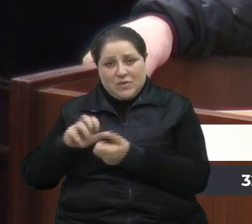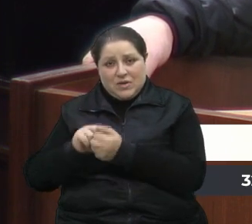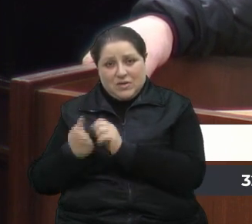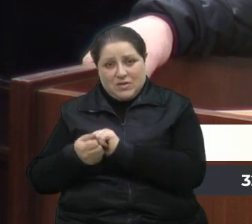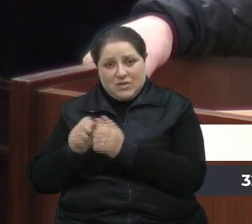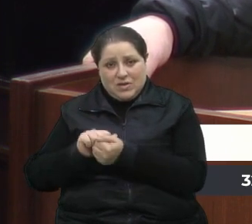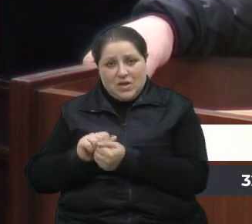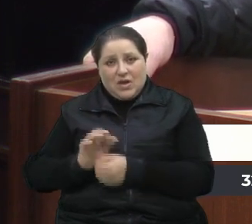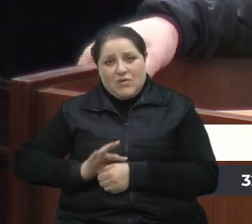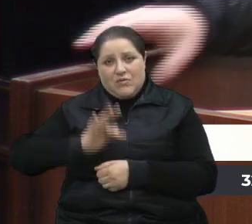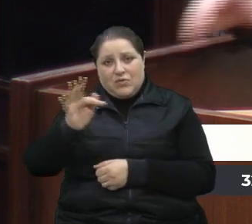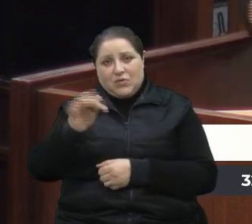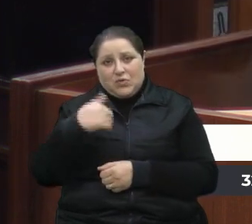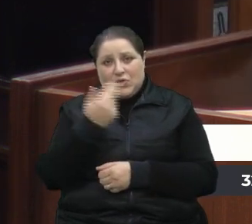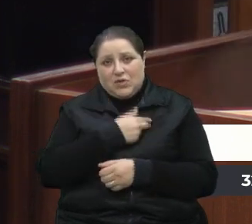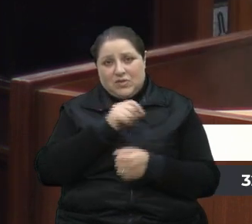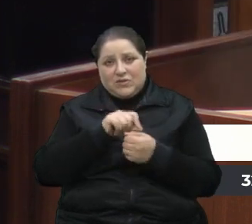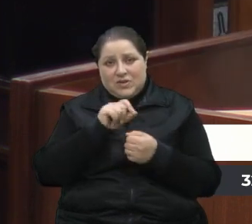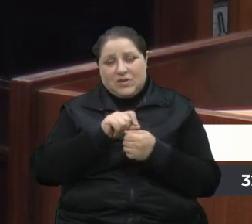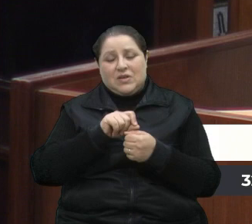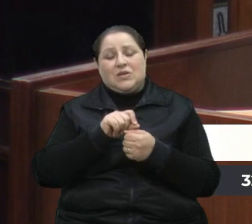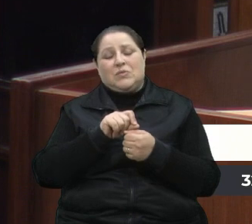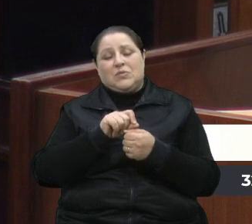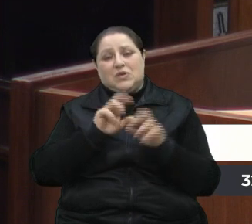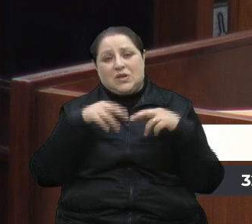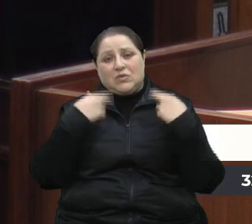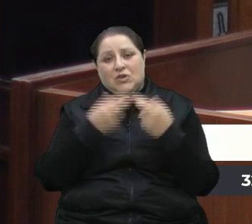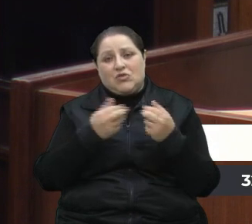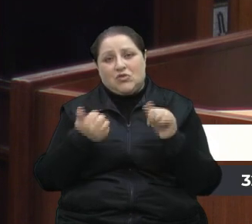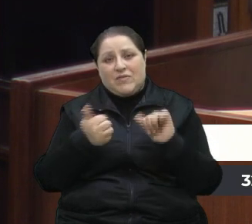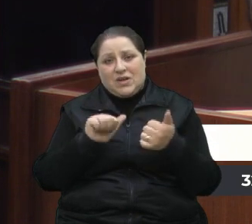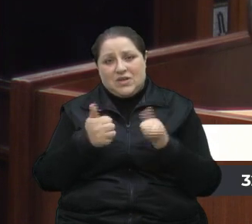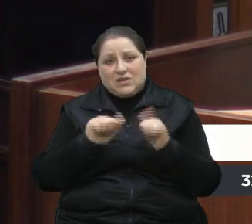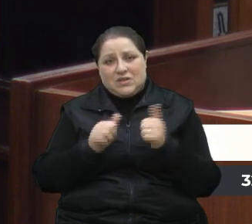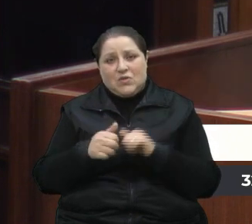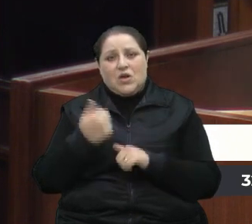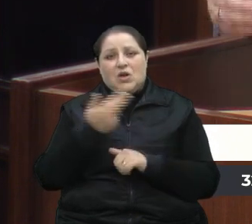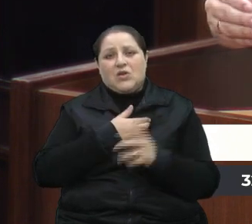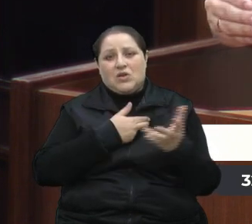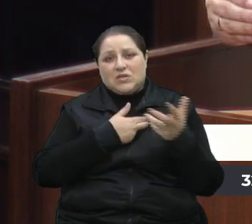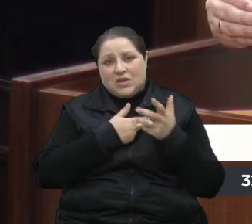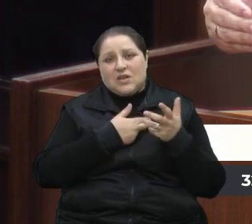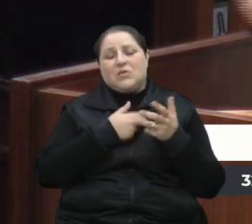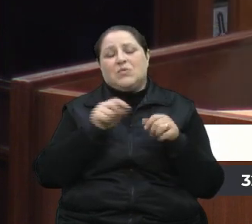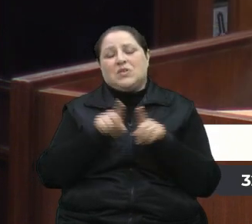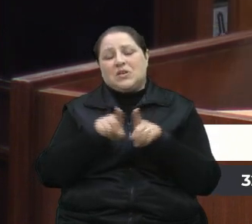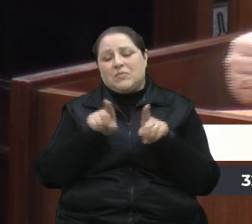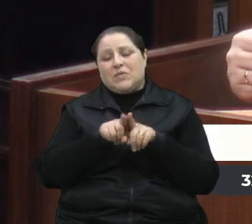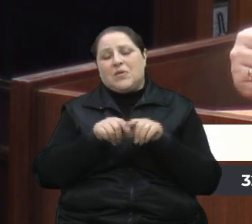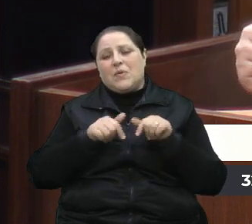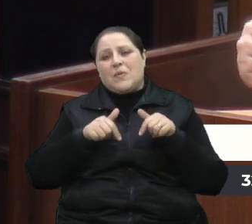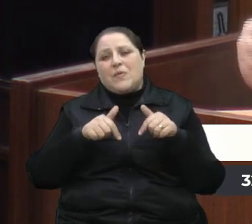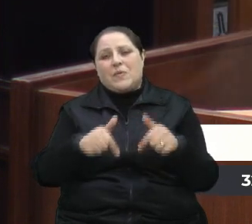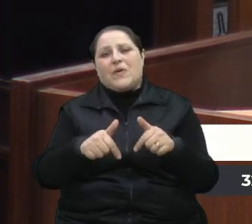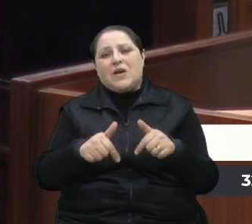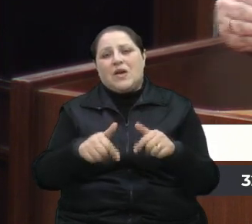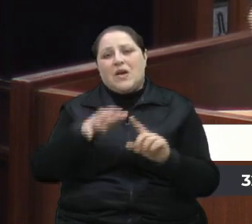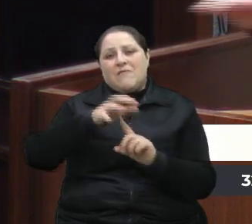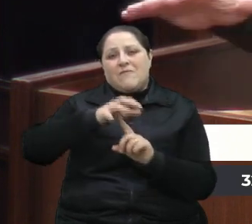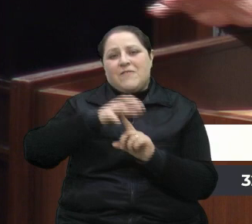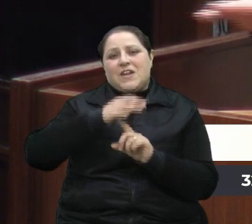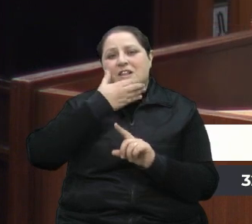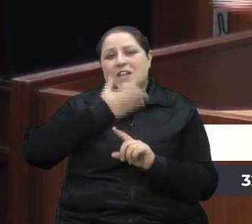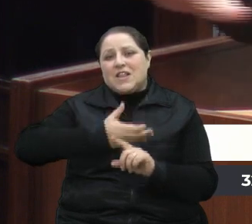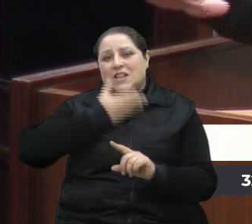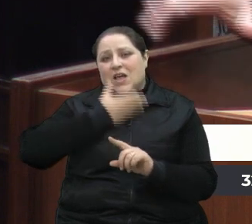reunião de avaliação e também que possa a gente brigar já por uma feira de Natal que existia e depois parou